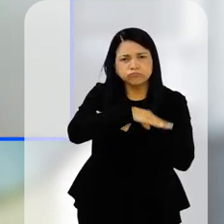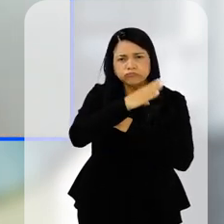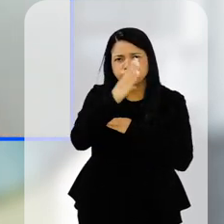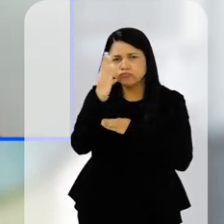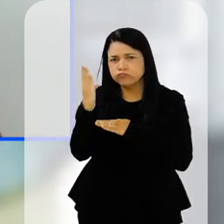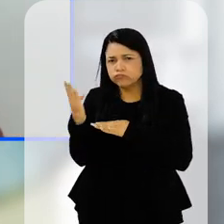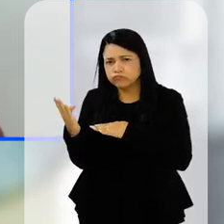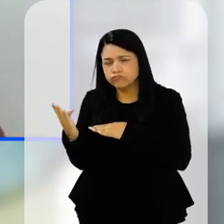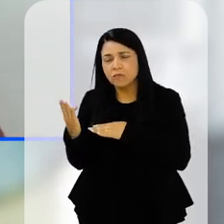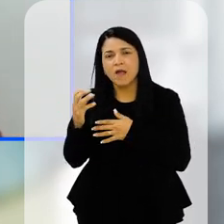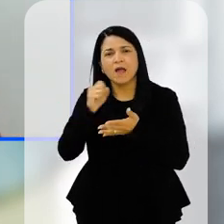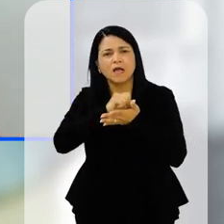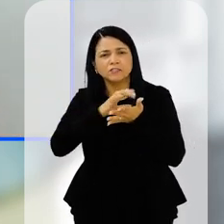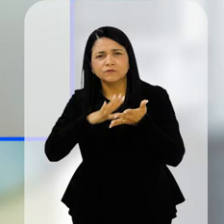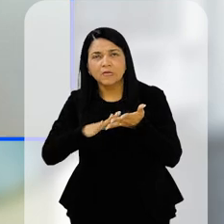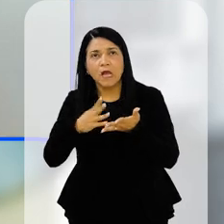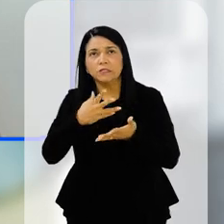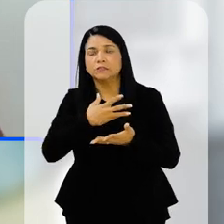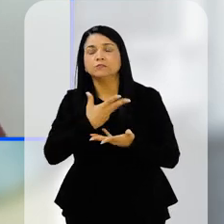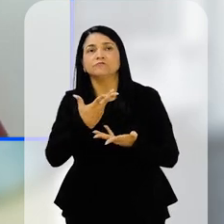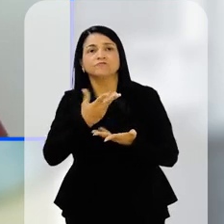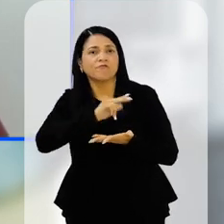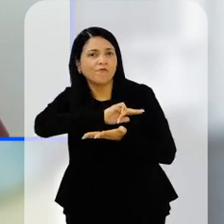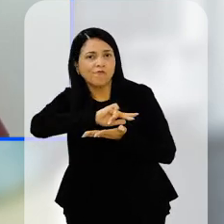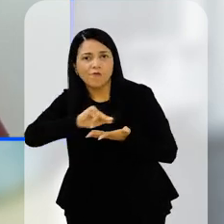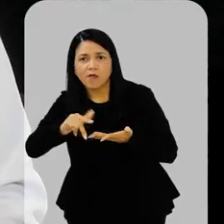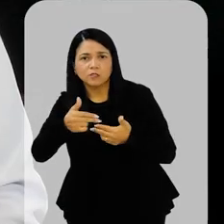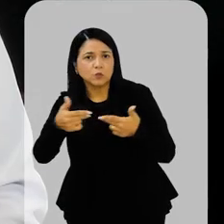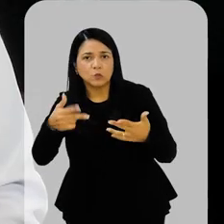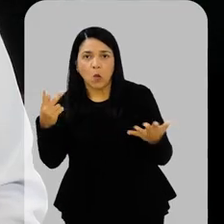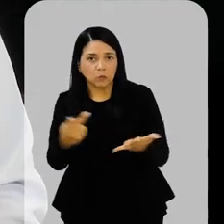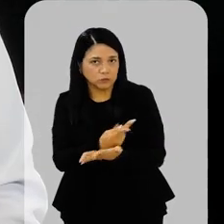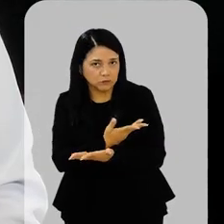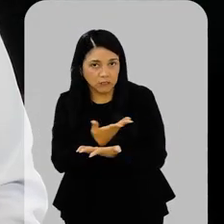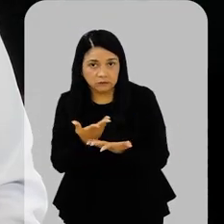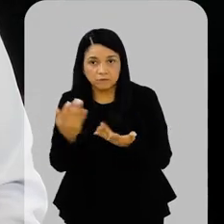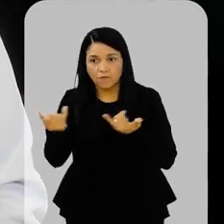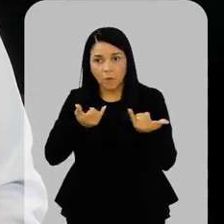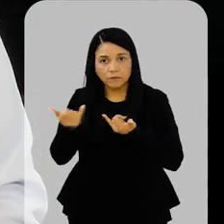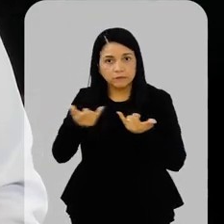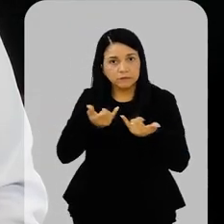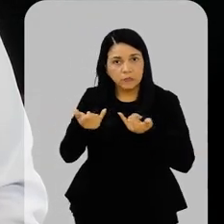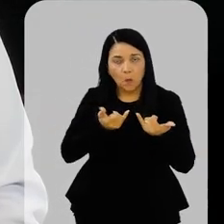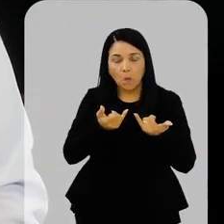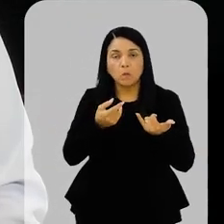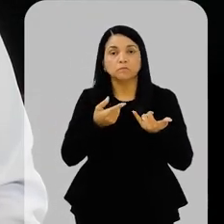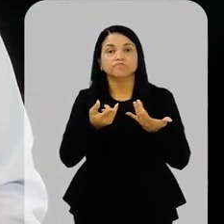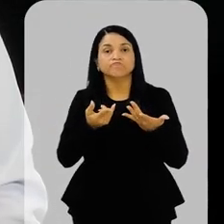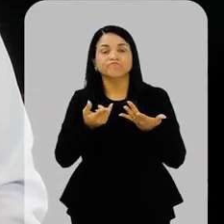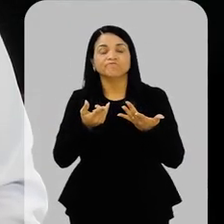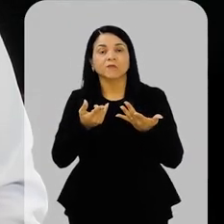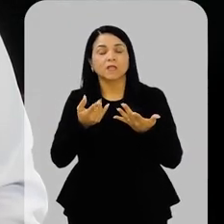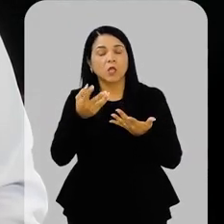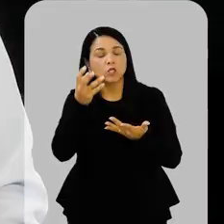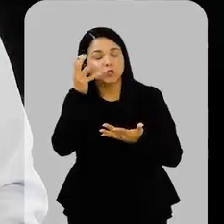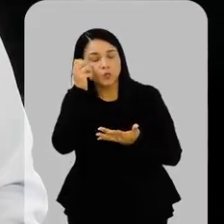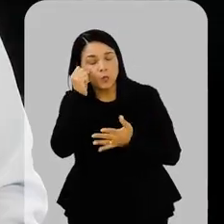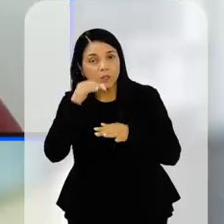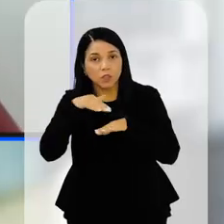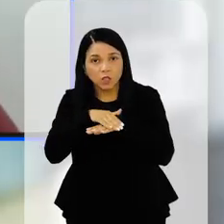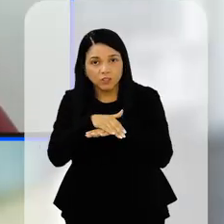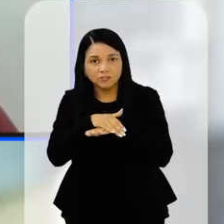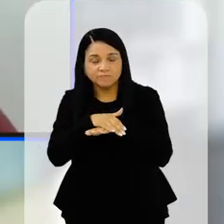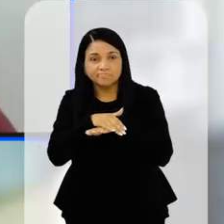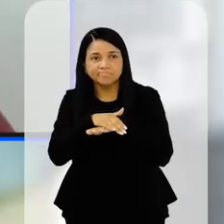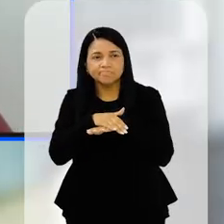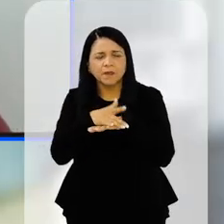atividades, muita oportunidade para esquecer. Quando chegar o momento de sono, tem um monte de memória ali para consolidar competindo, né, por